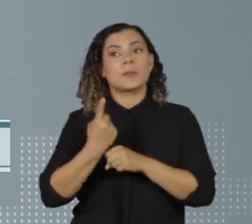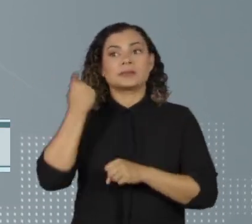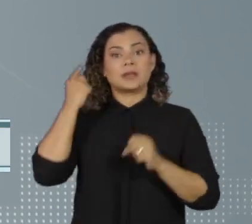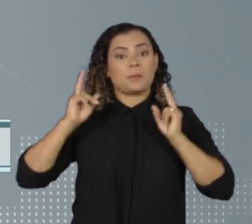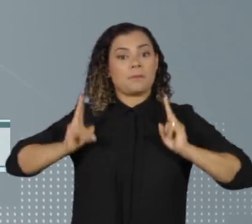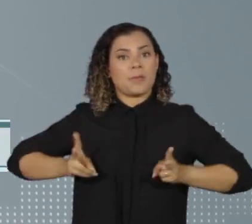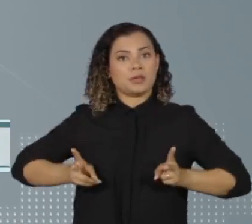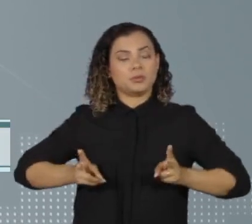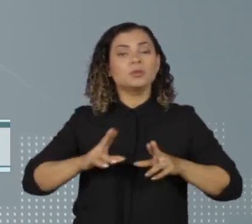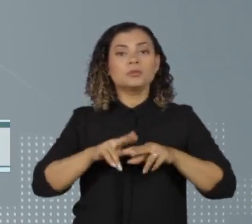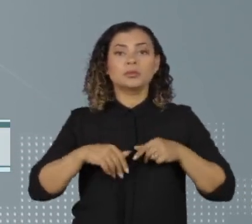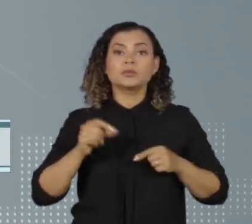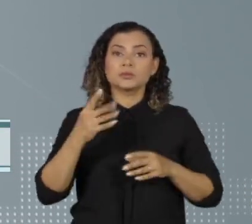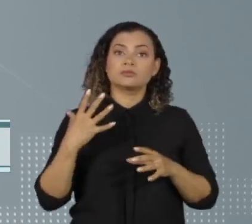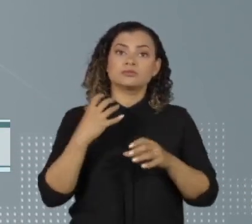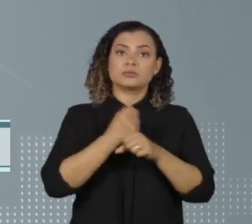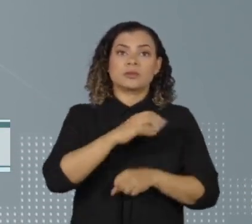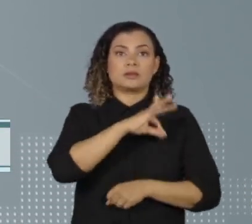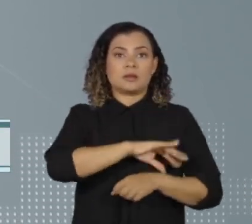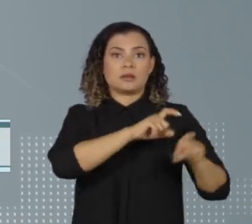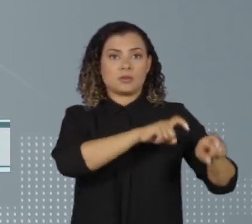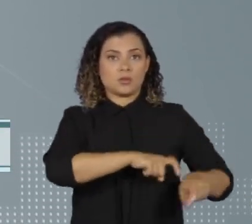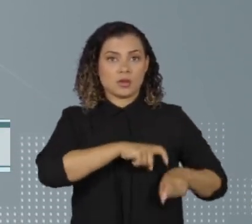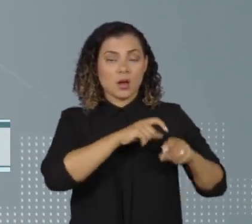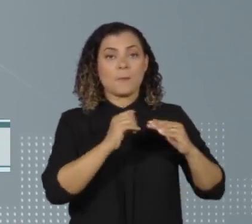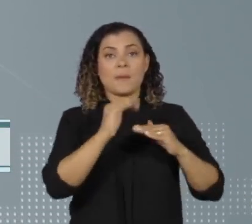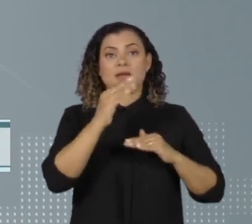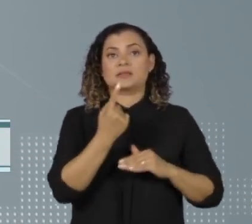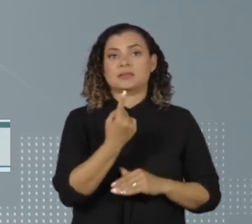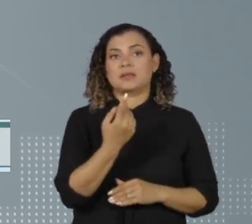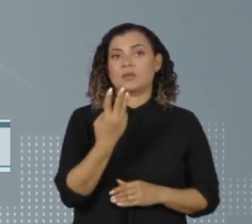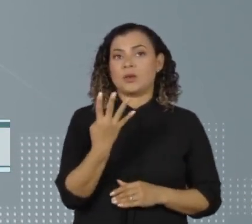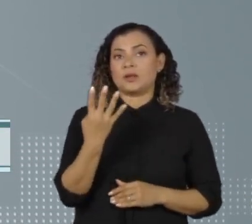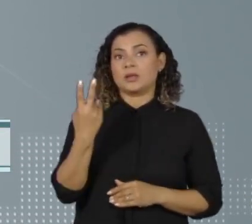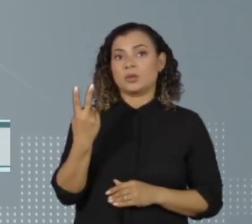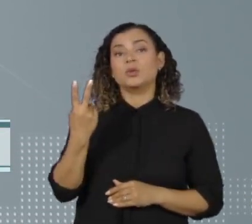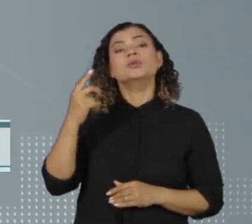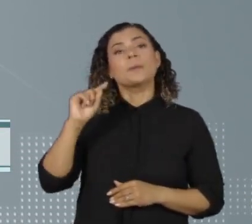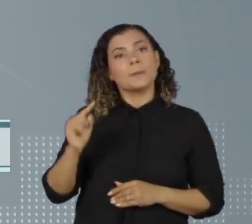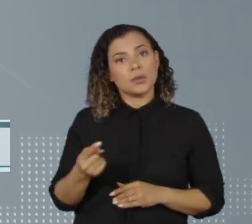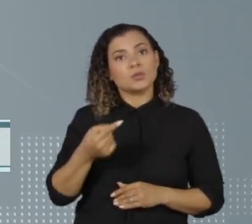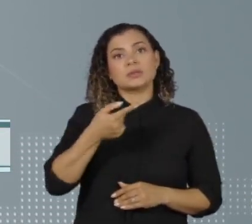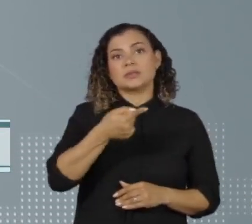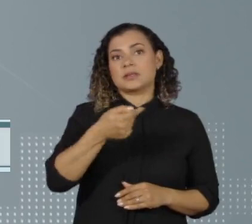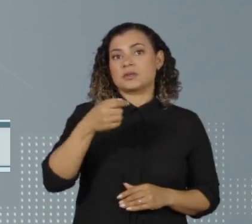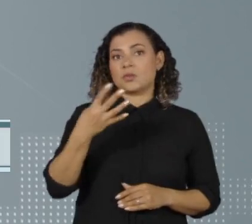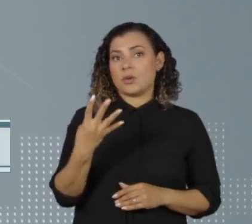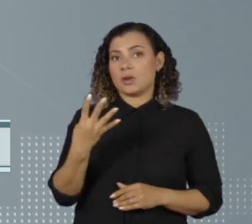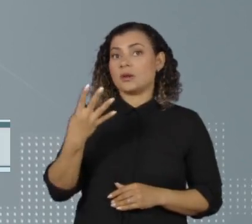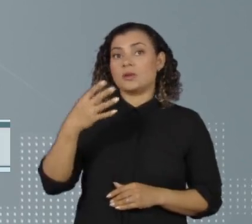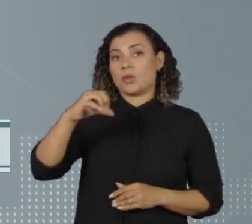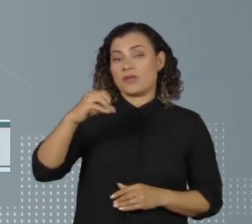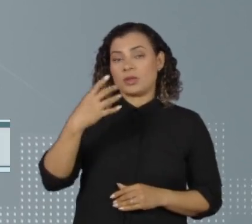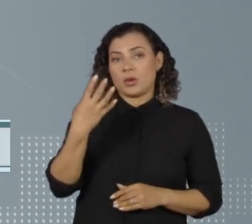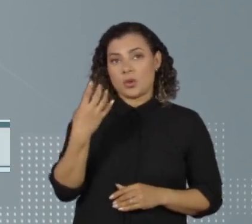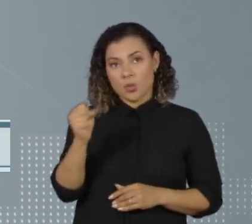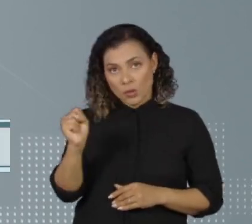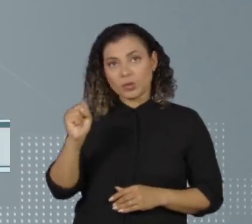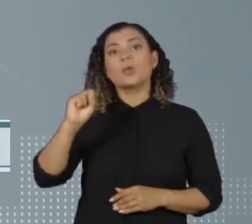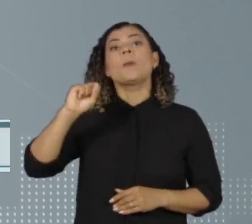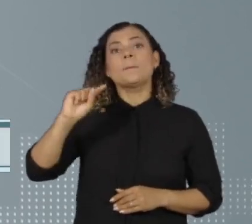teve receita bruta na atividade rural superior a R 142.798,50.